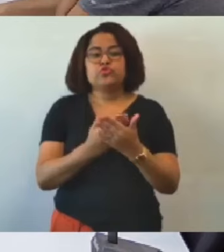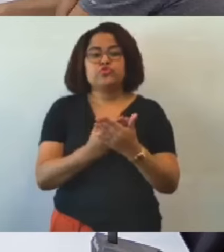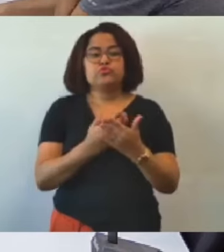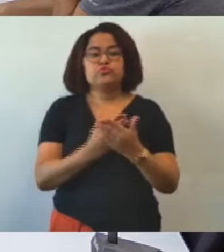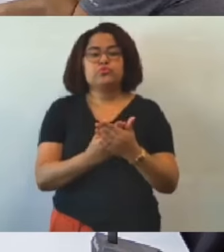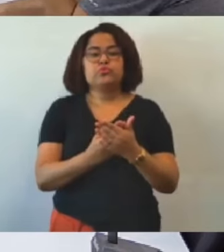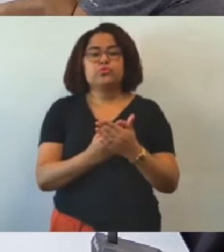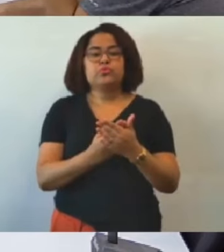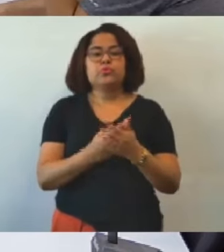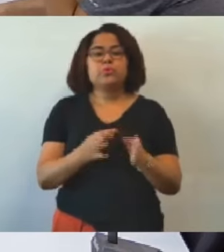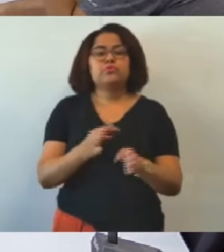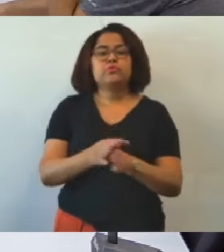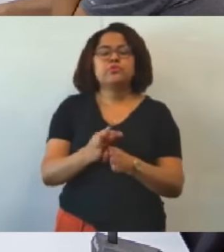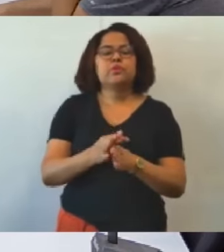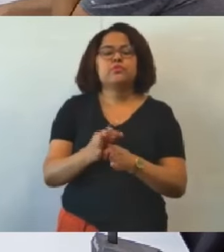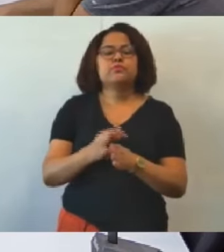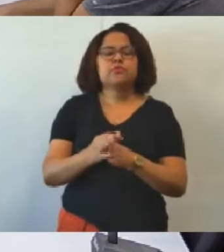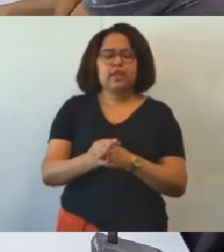conselhos tutelares